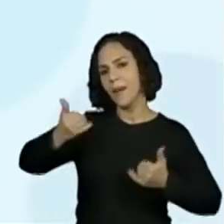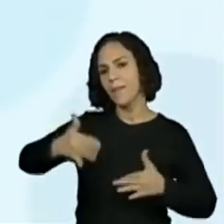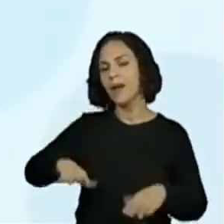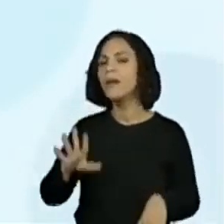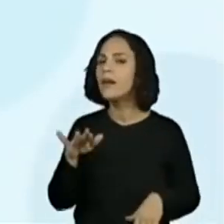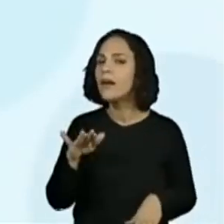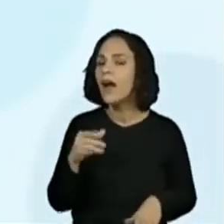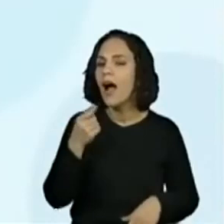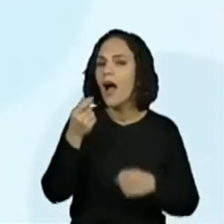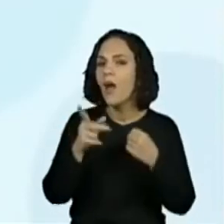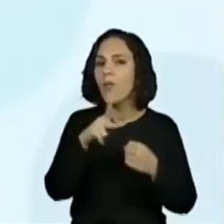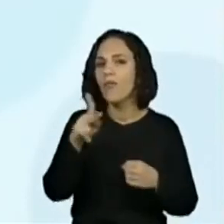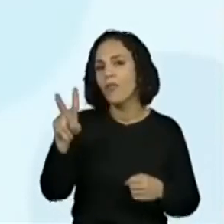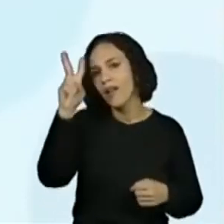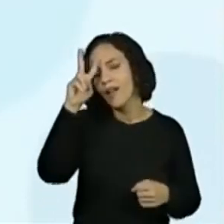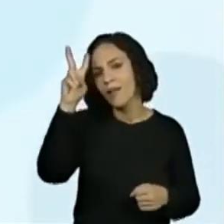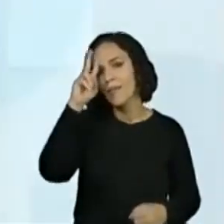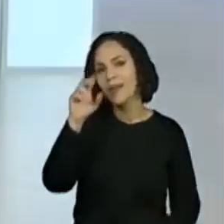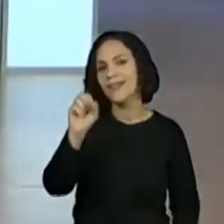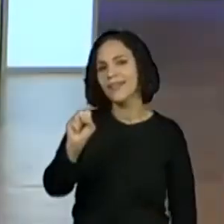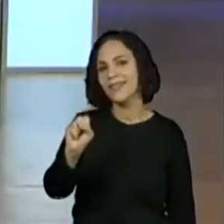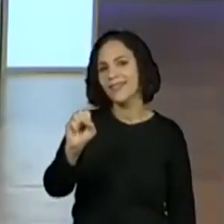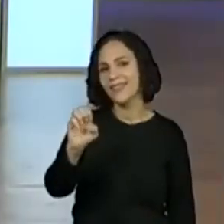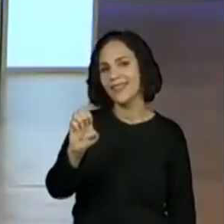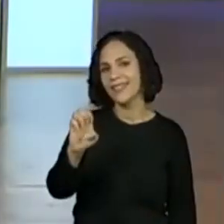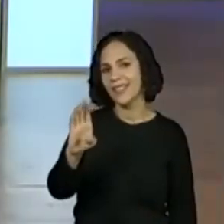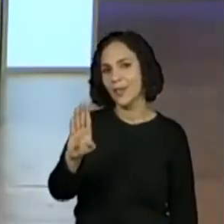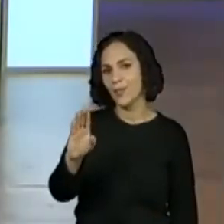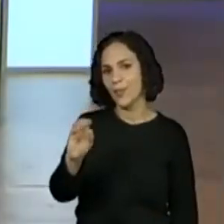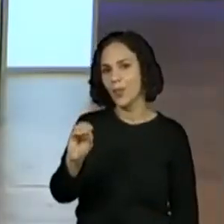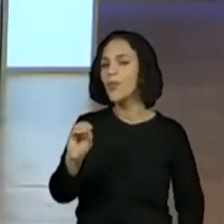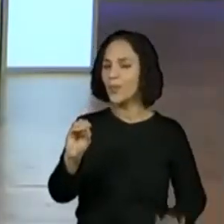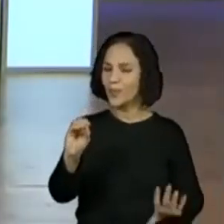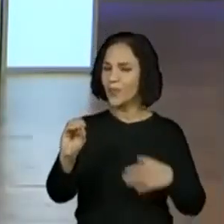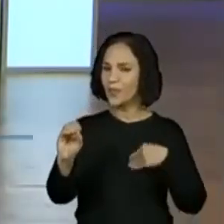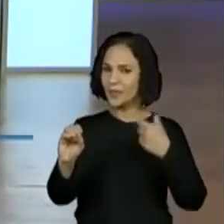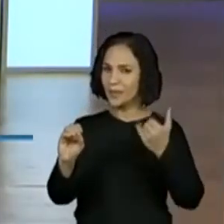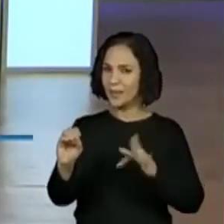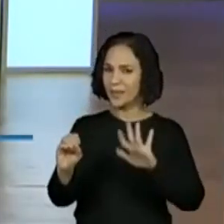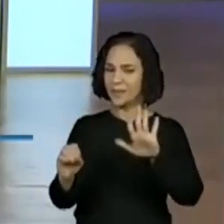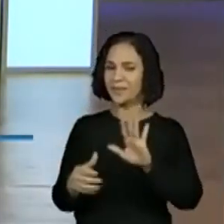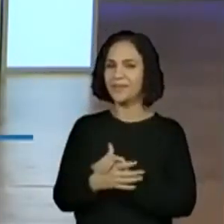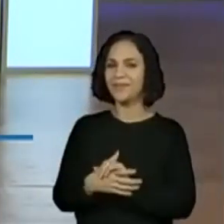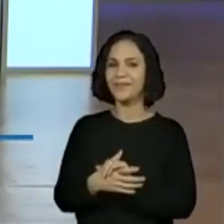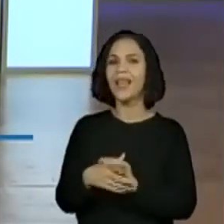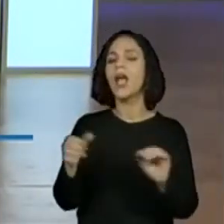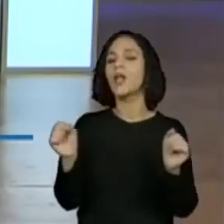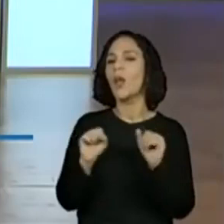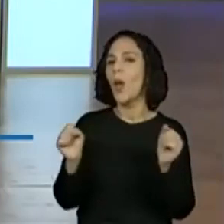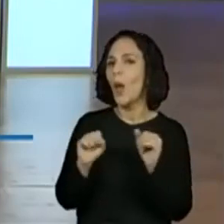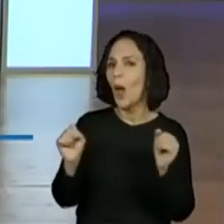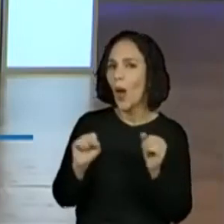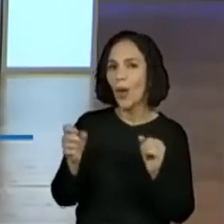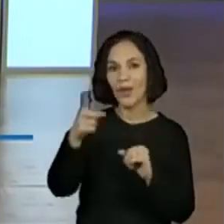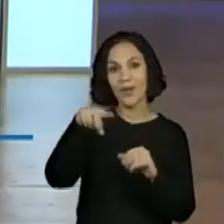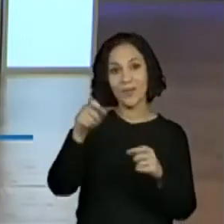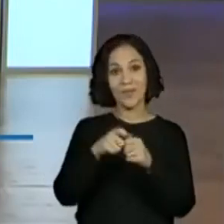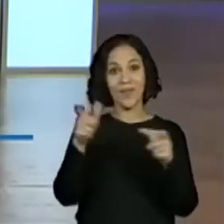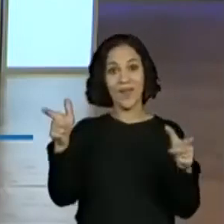Ai, tem professor que lembrou do sebo. A gente também vai falar sobre isso. A maioria. Adoro. Os alunos.